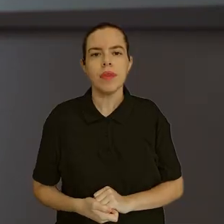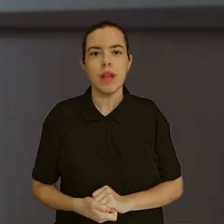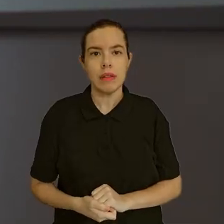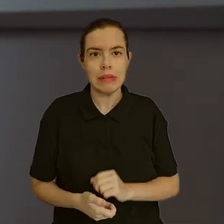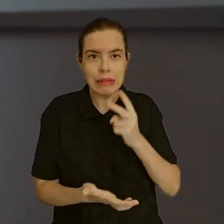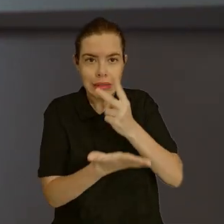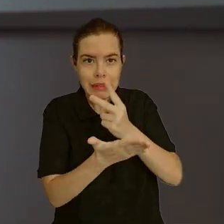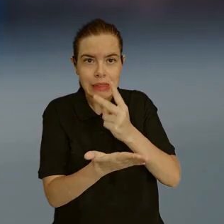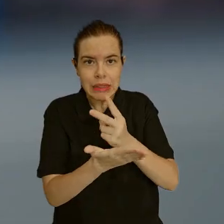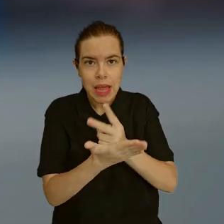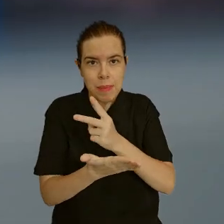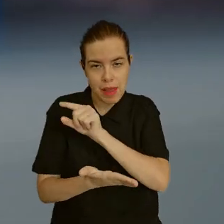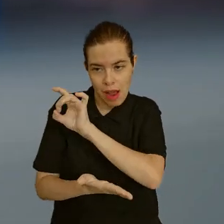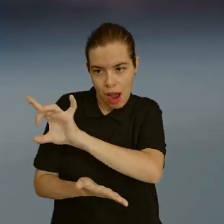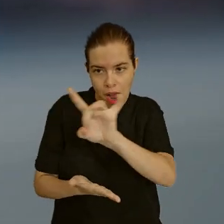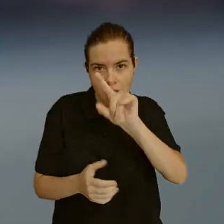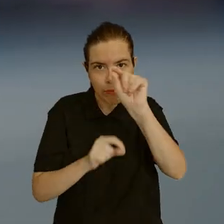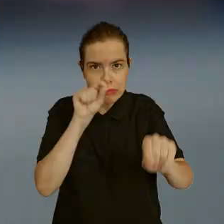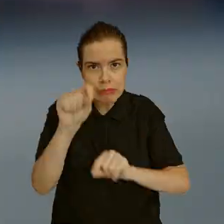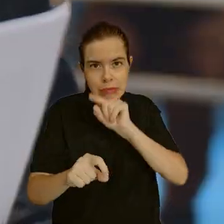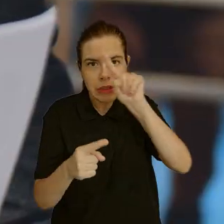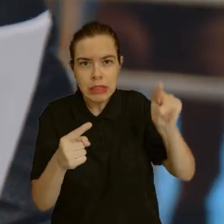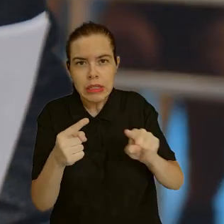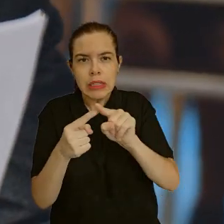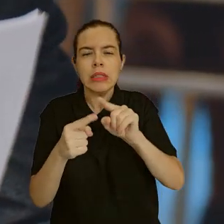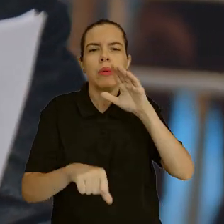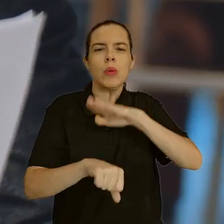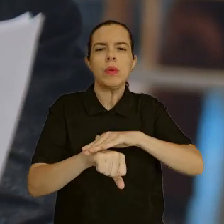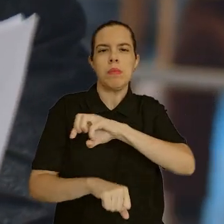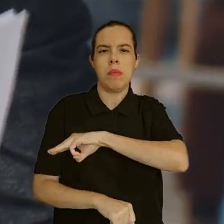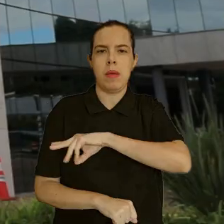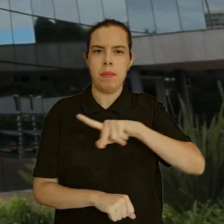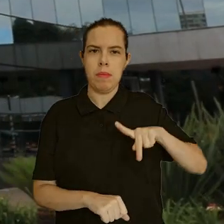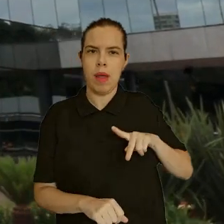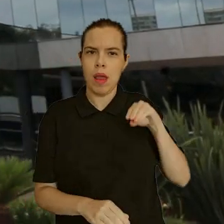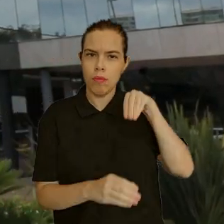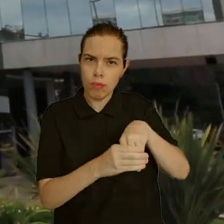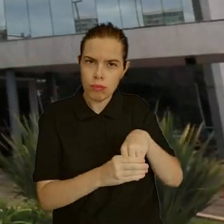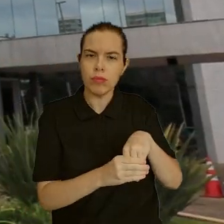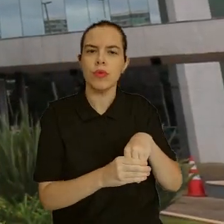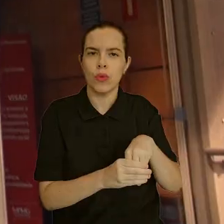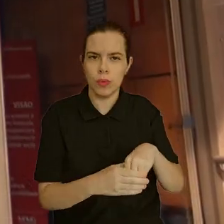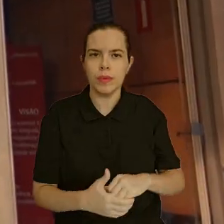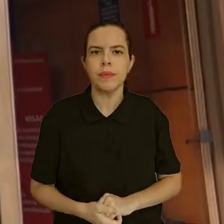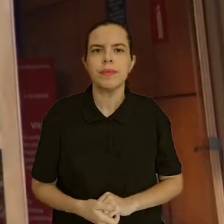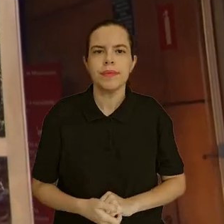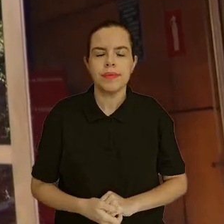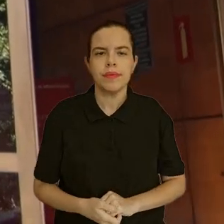Boa parte desses casos tem em comum o fato de passarem pelo Ministério Público.